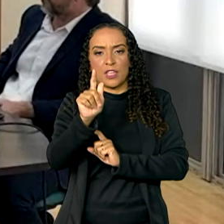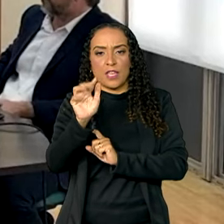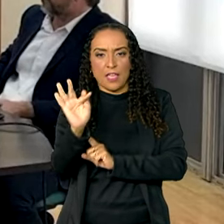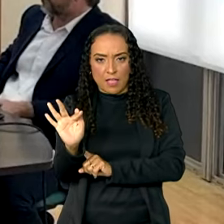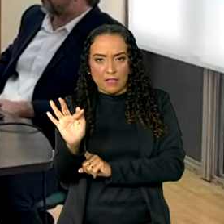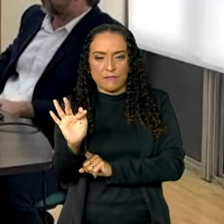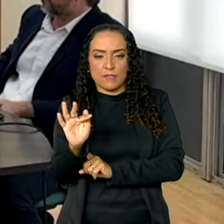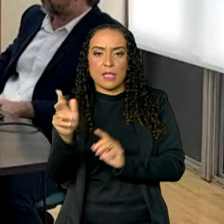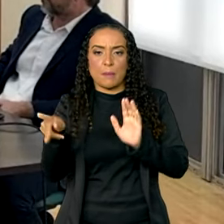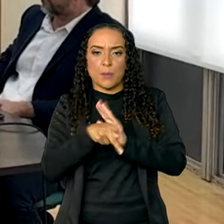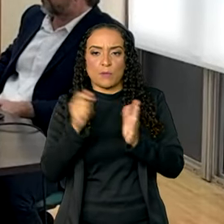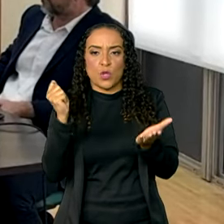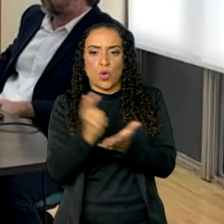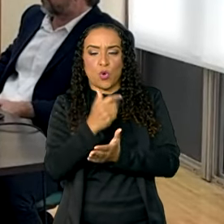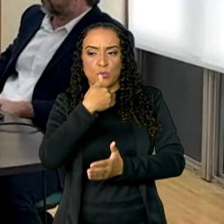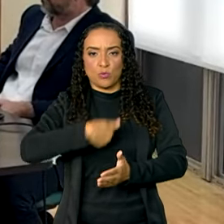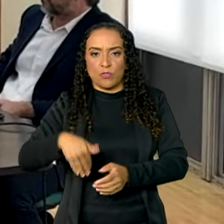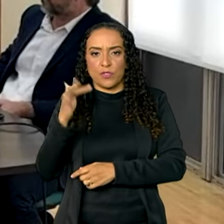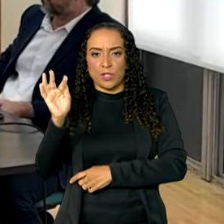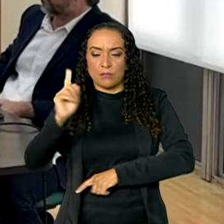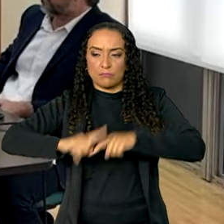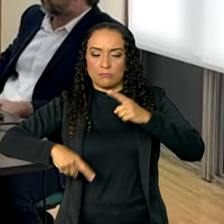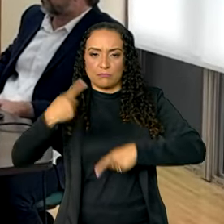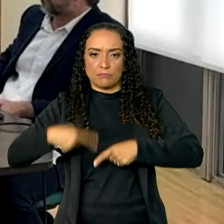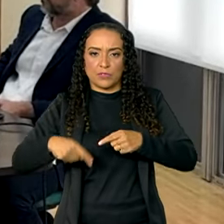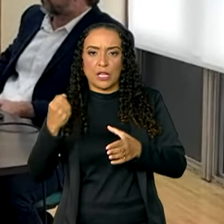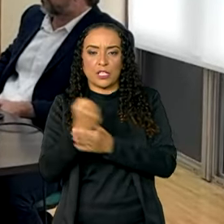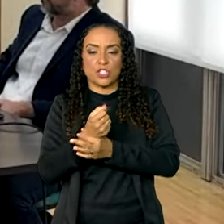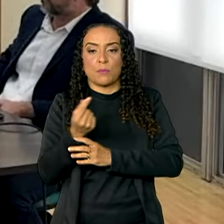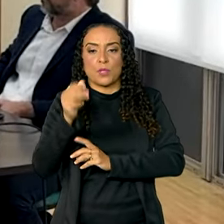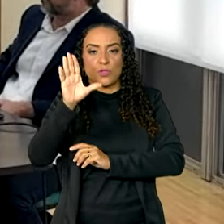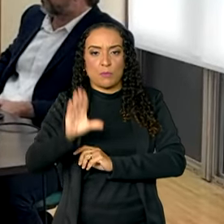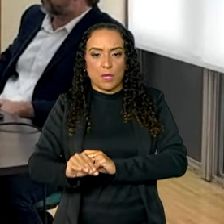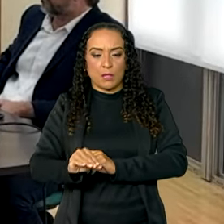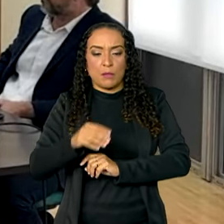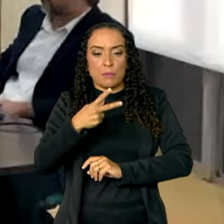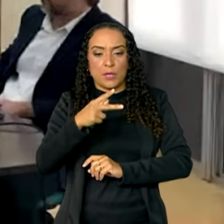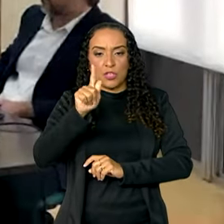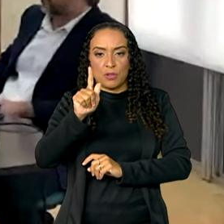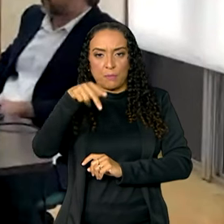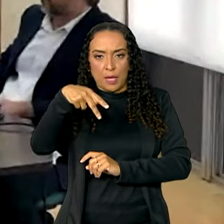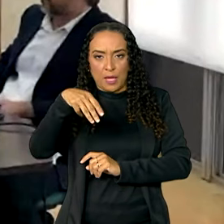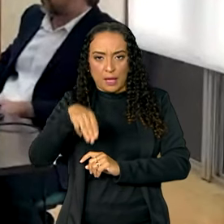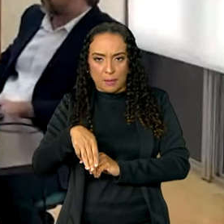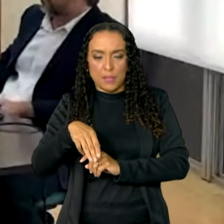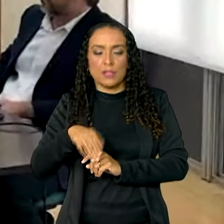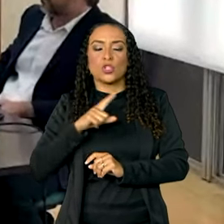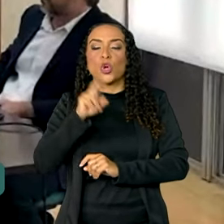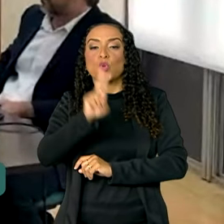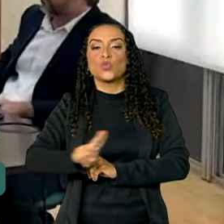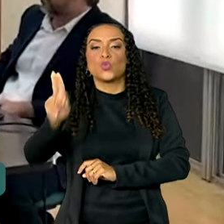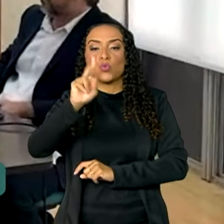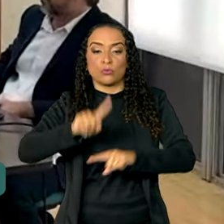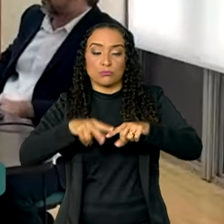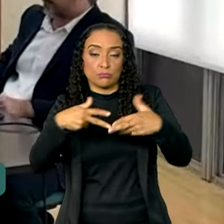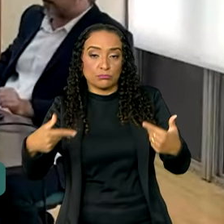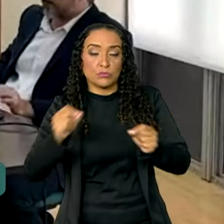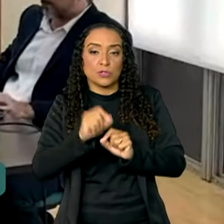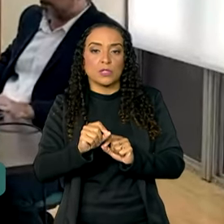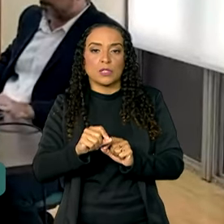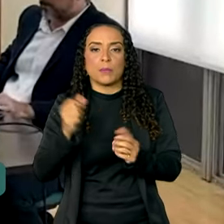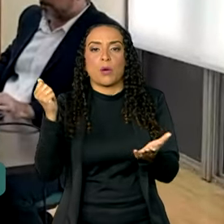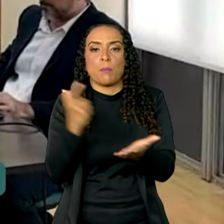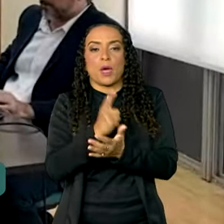aquisição do governo federal, que é o instrumento da política de garantia de preços mínimos, a PGPM. A gente utiliza esse instrumento para